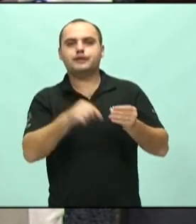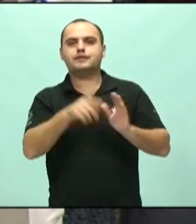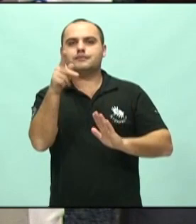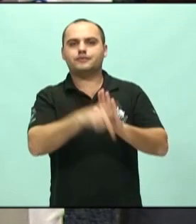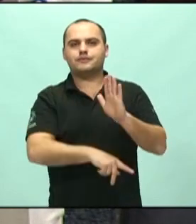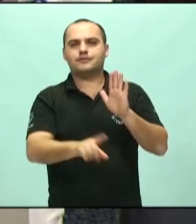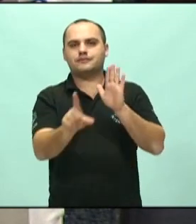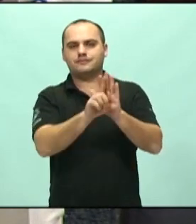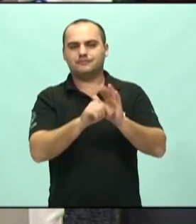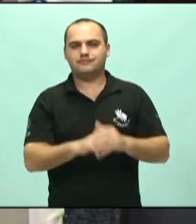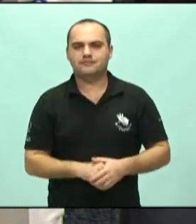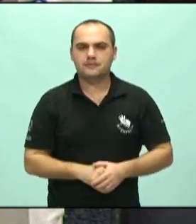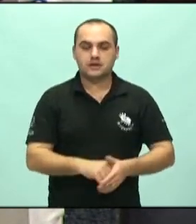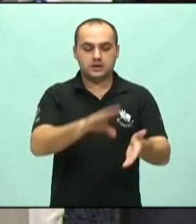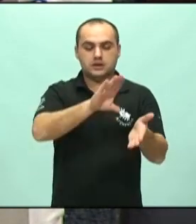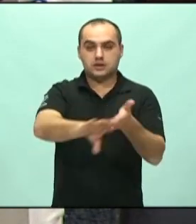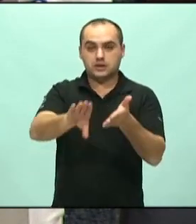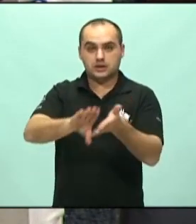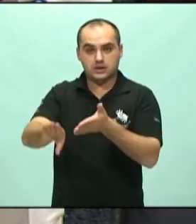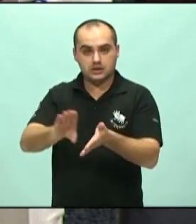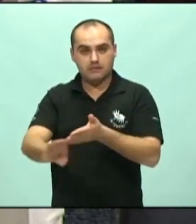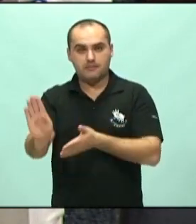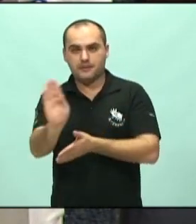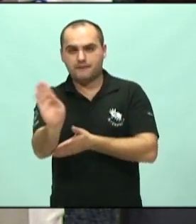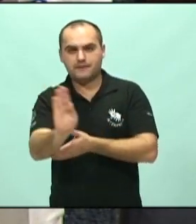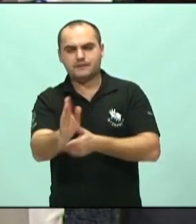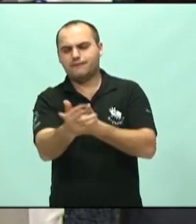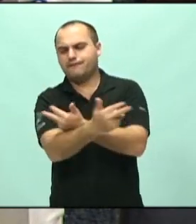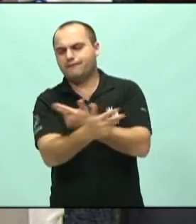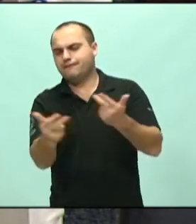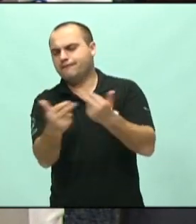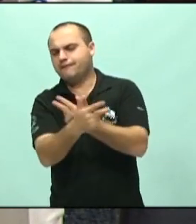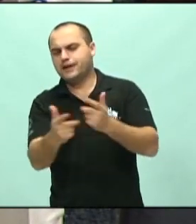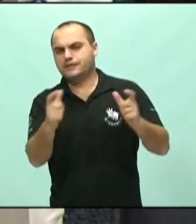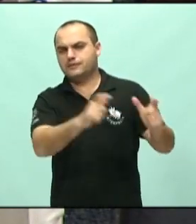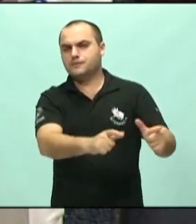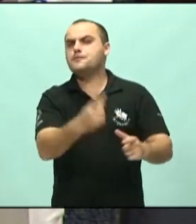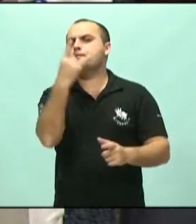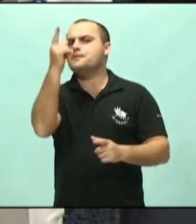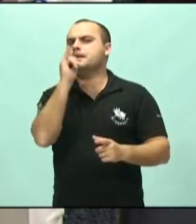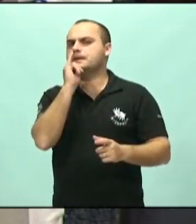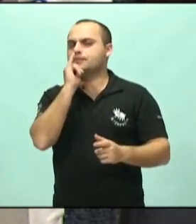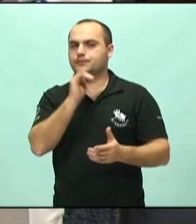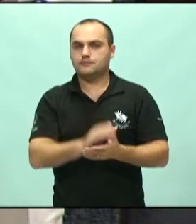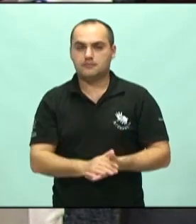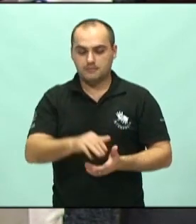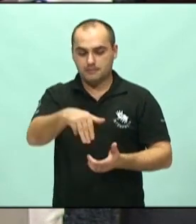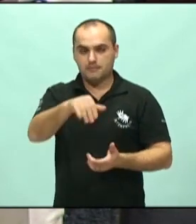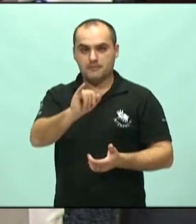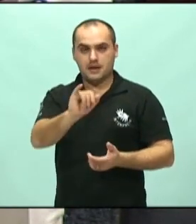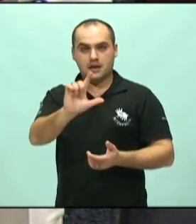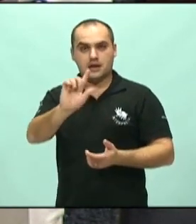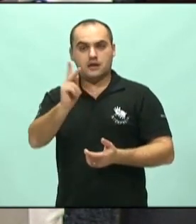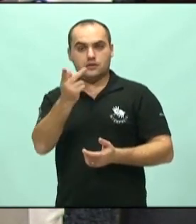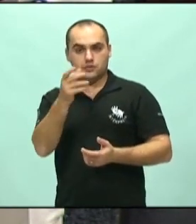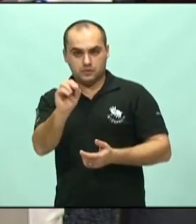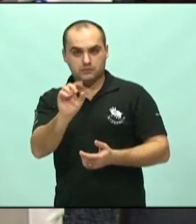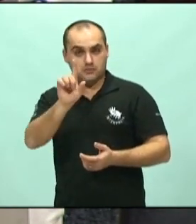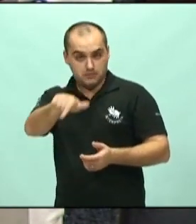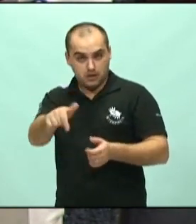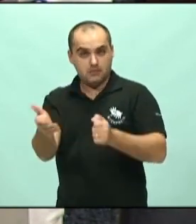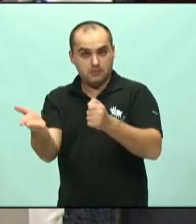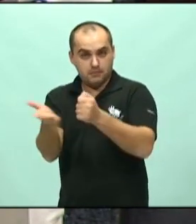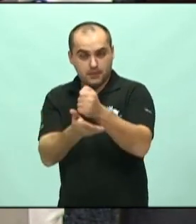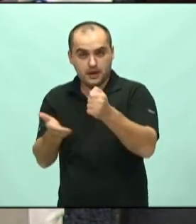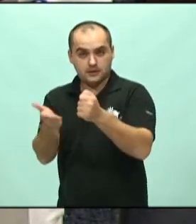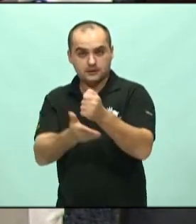de lei, retirando incentivos de mais diversas áreas. Só um exemplo, milho. Milho é a base da